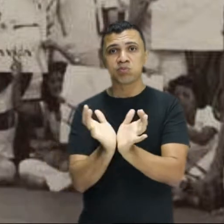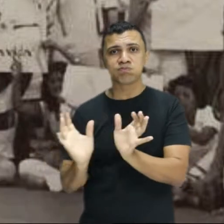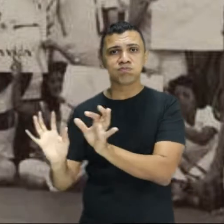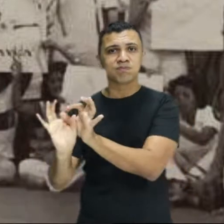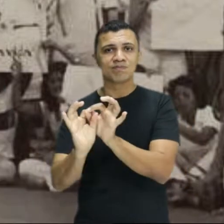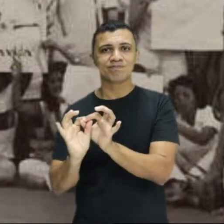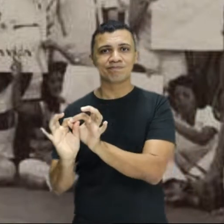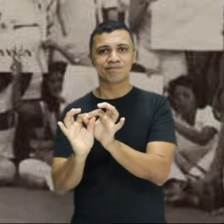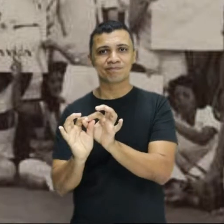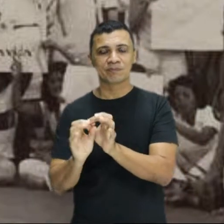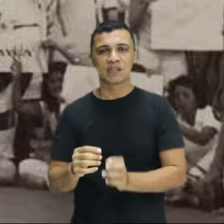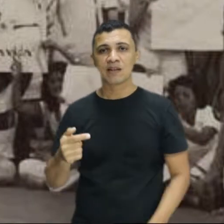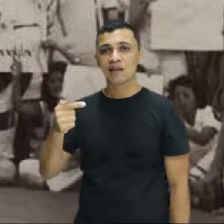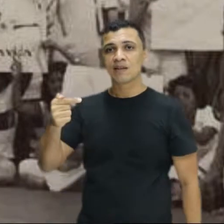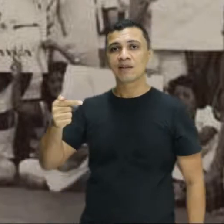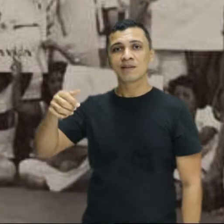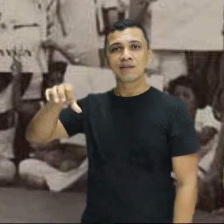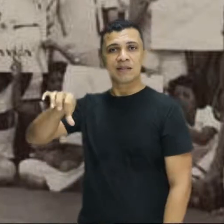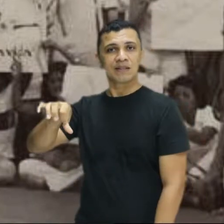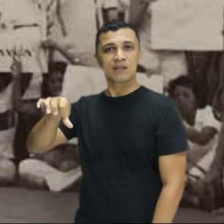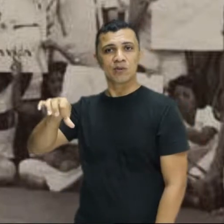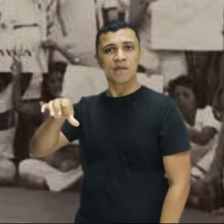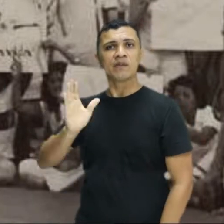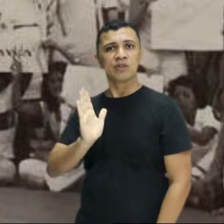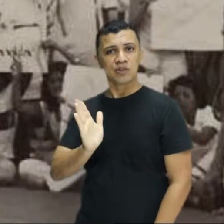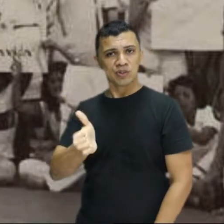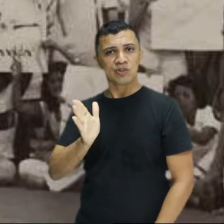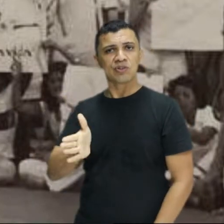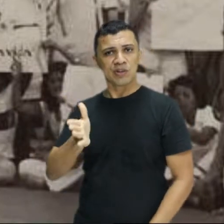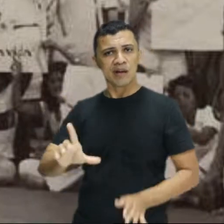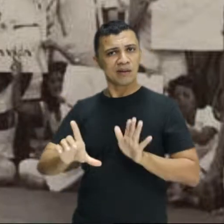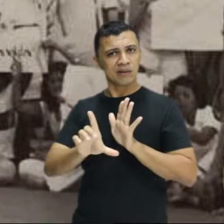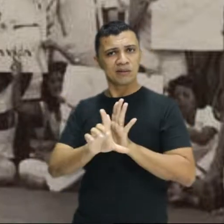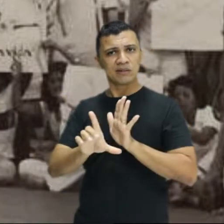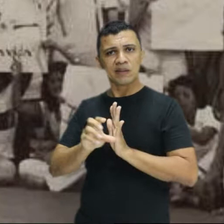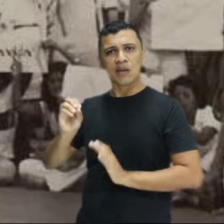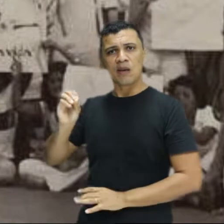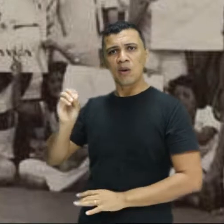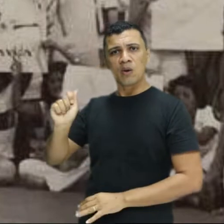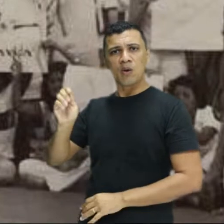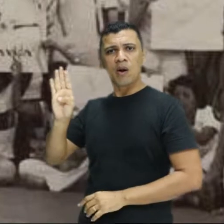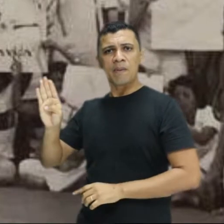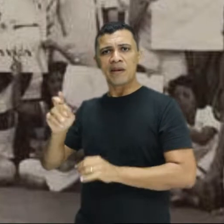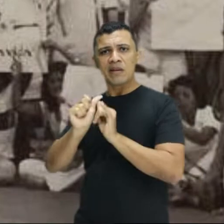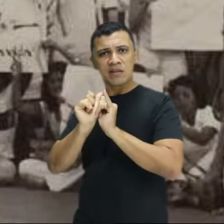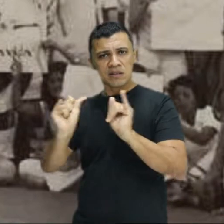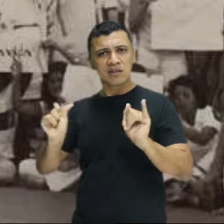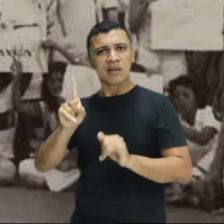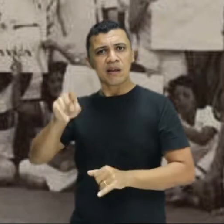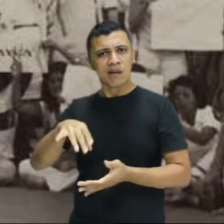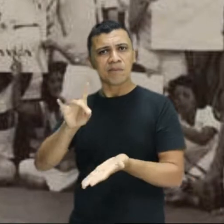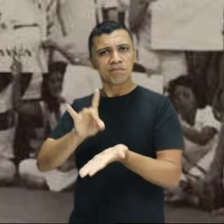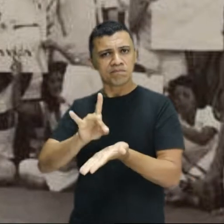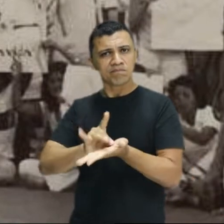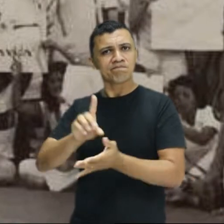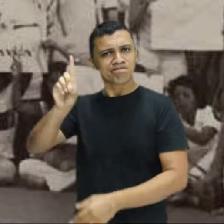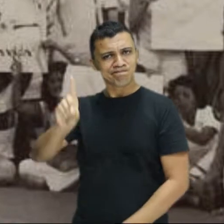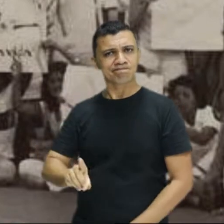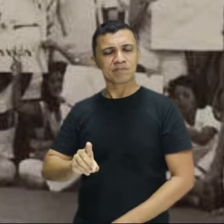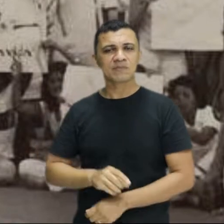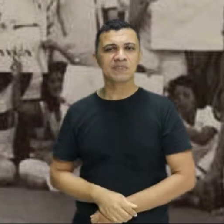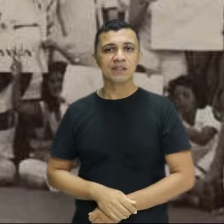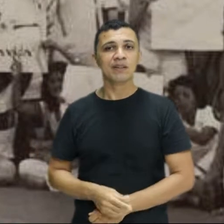Em 79, havia essa legitimação da própria OAB, dizendo que aquele direito era um direito assegurado. E mais uma